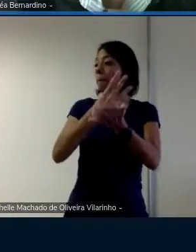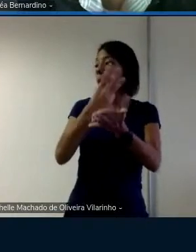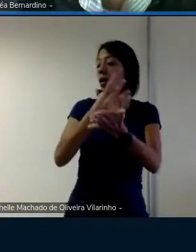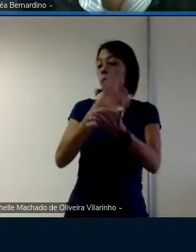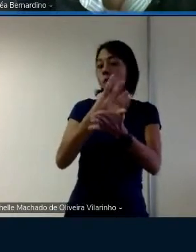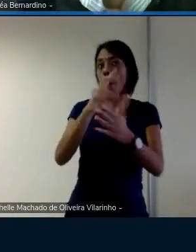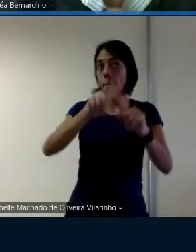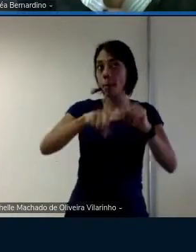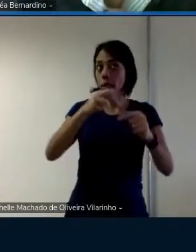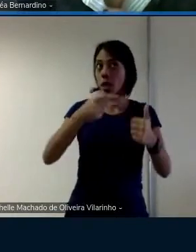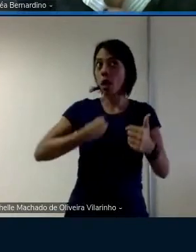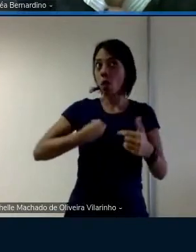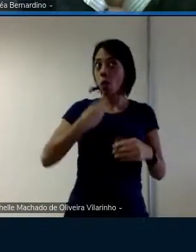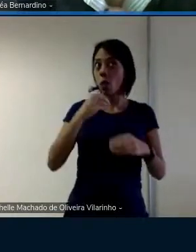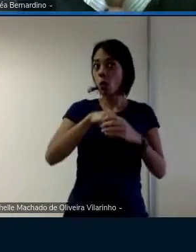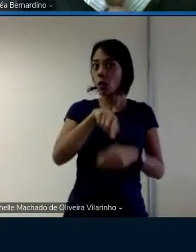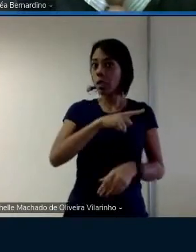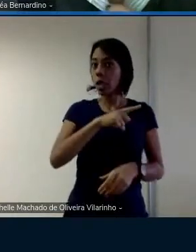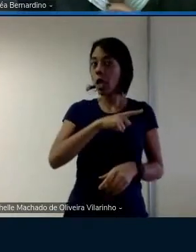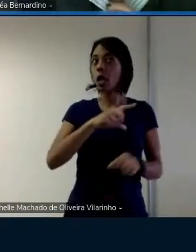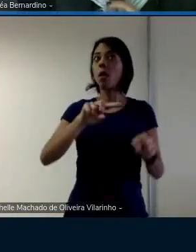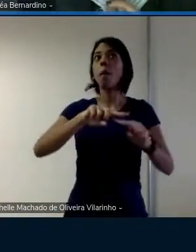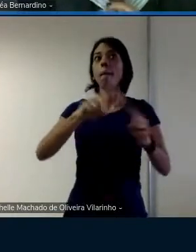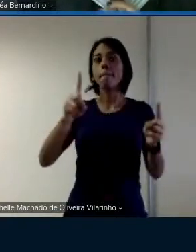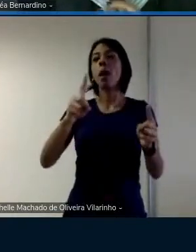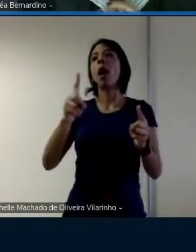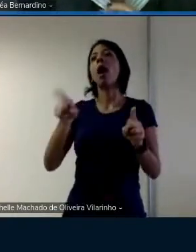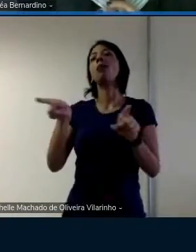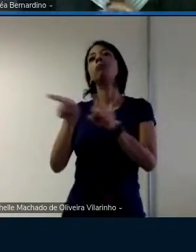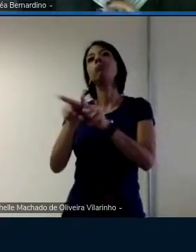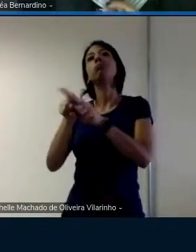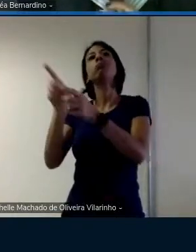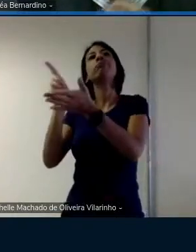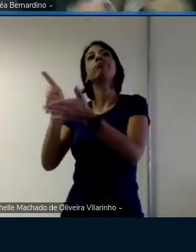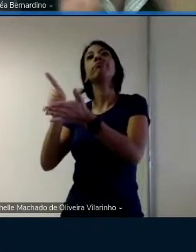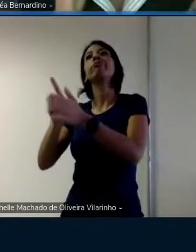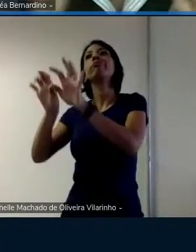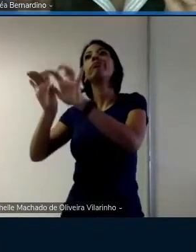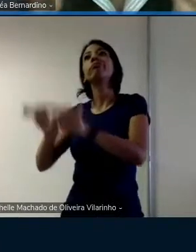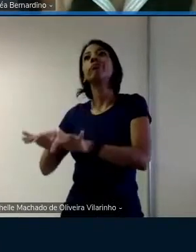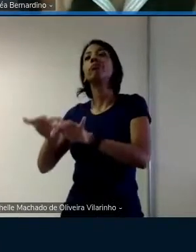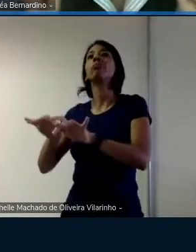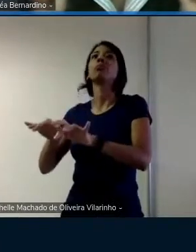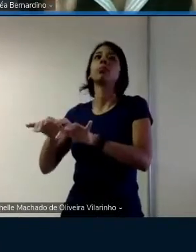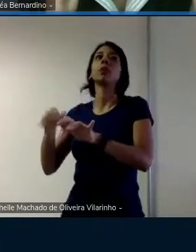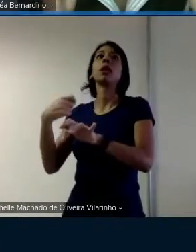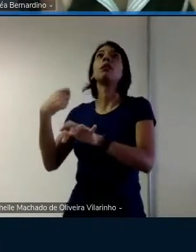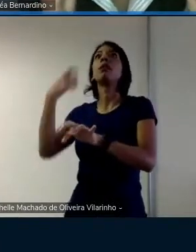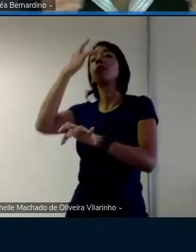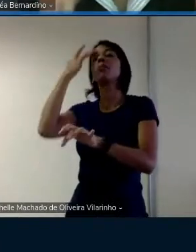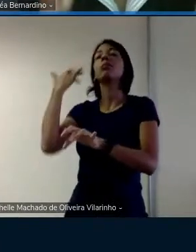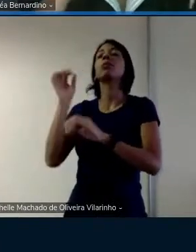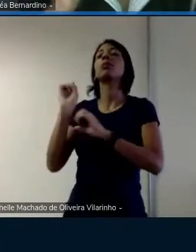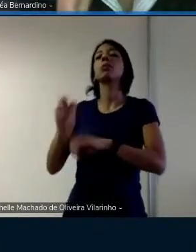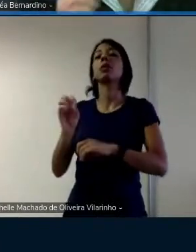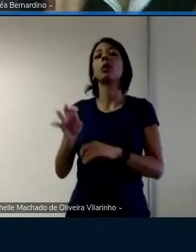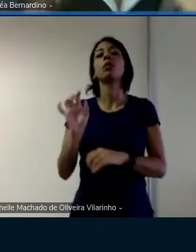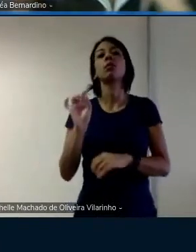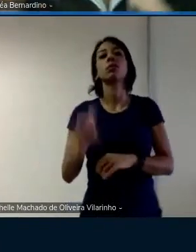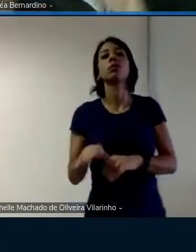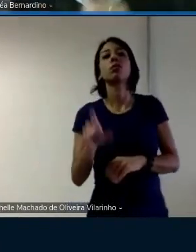manual tem isso mas isso deveria ser reforçado para evitar que os professores fiquem trabalhando só